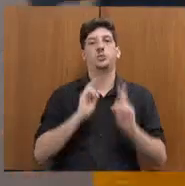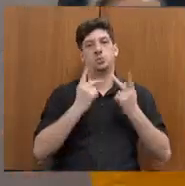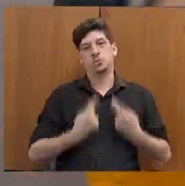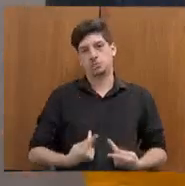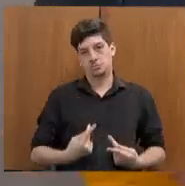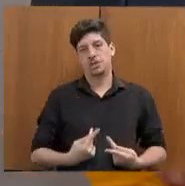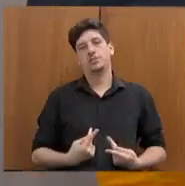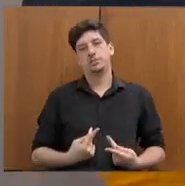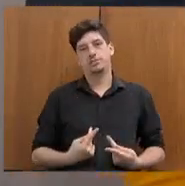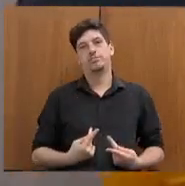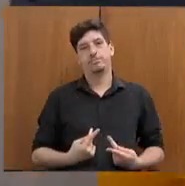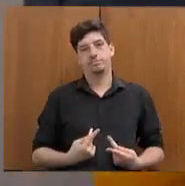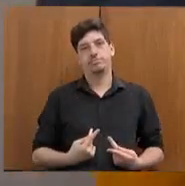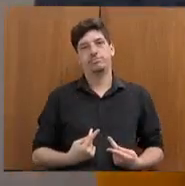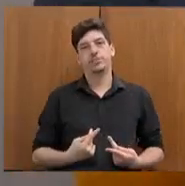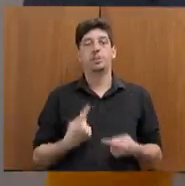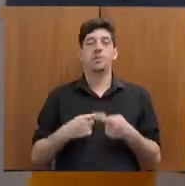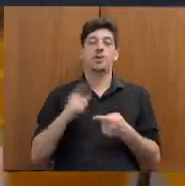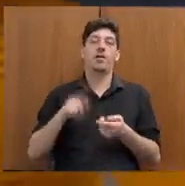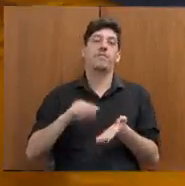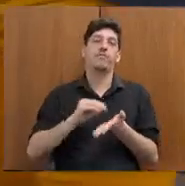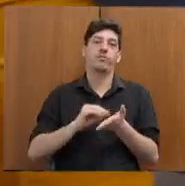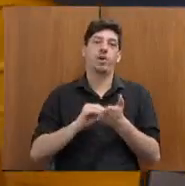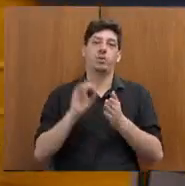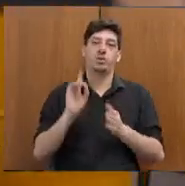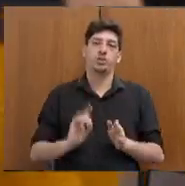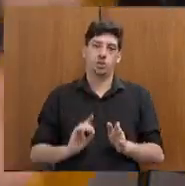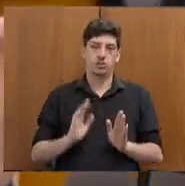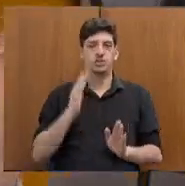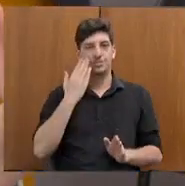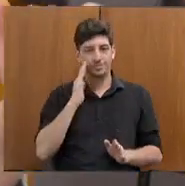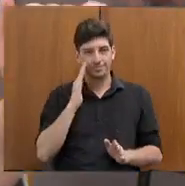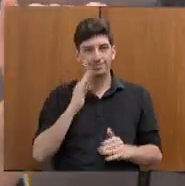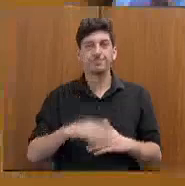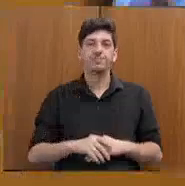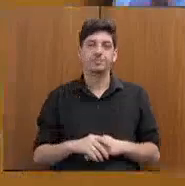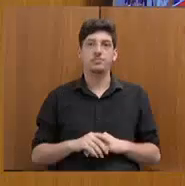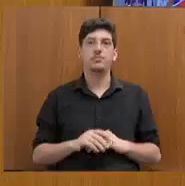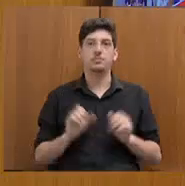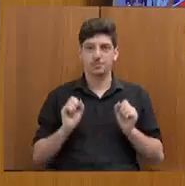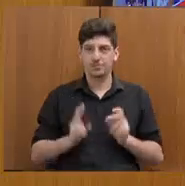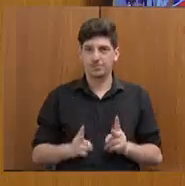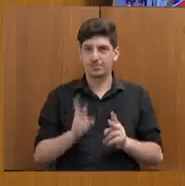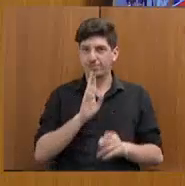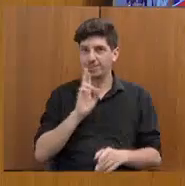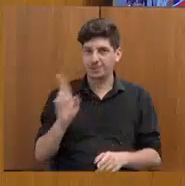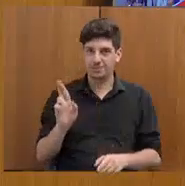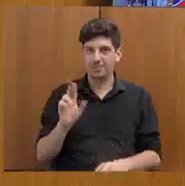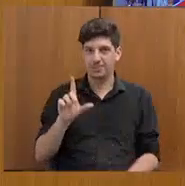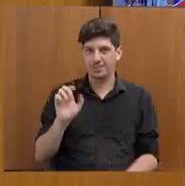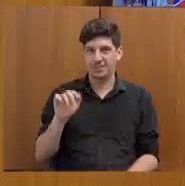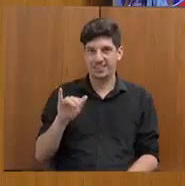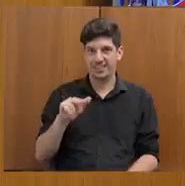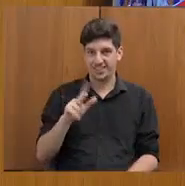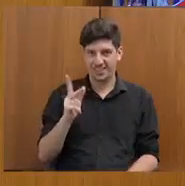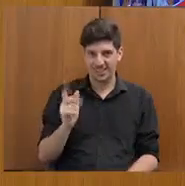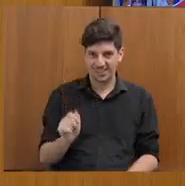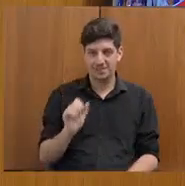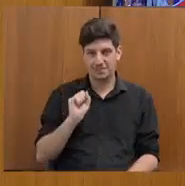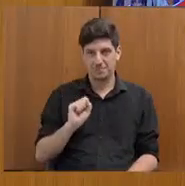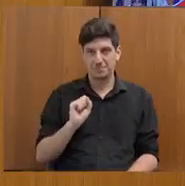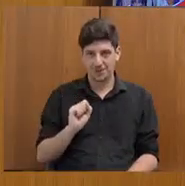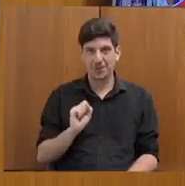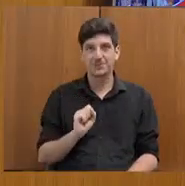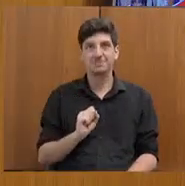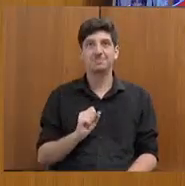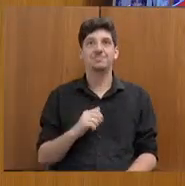essa violação de direitos. Agora, posso continuar respondendo agora a Leninha? Leninha, eu